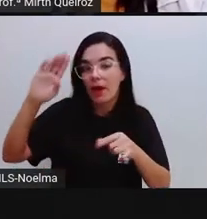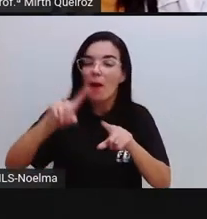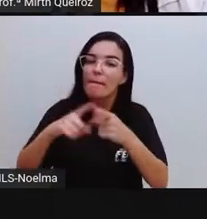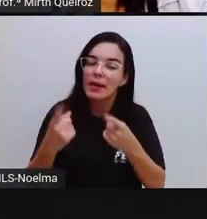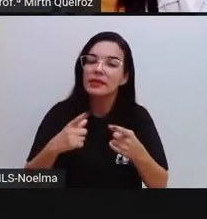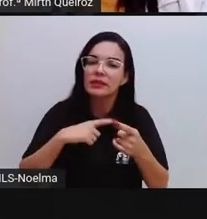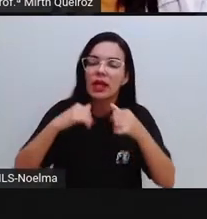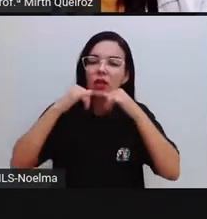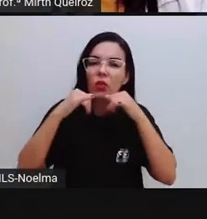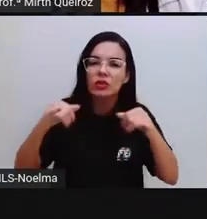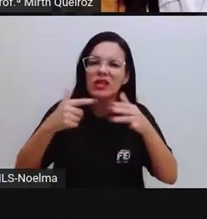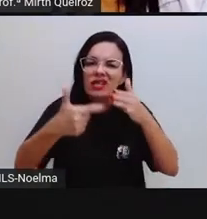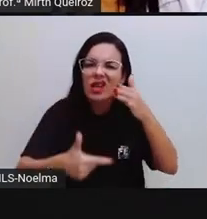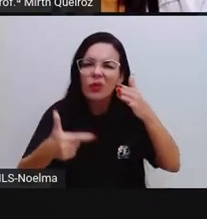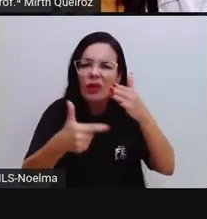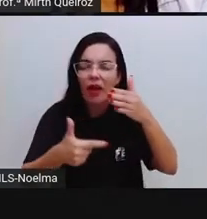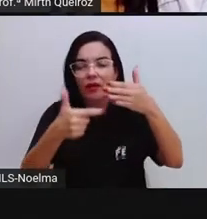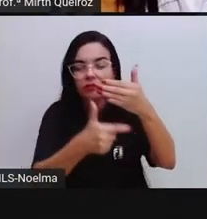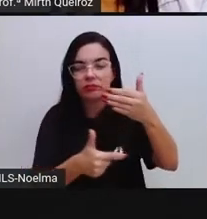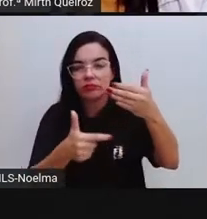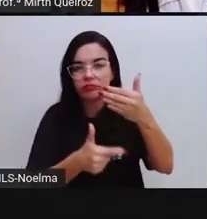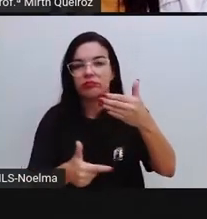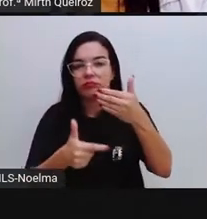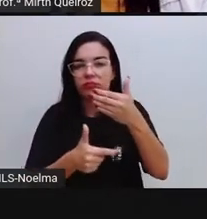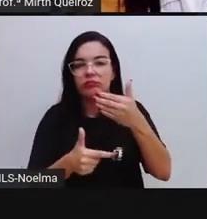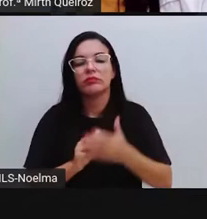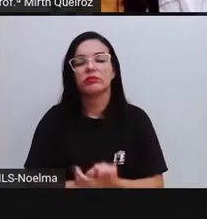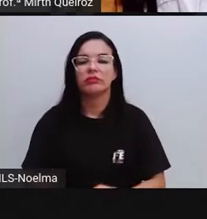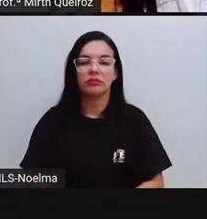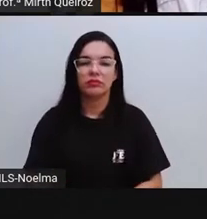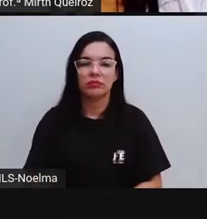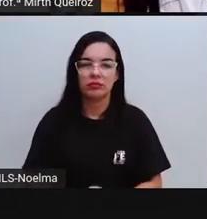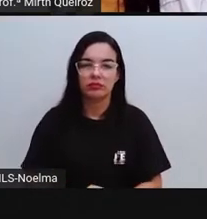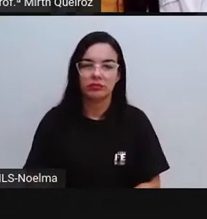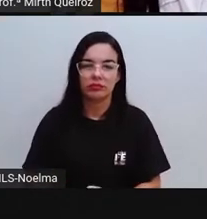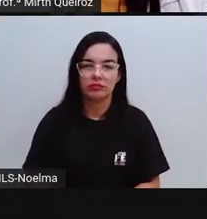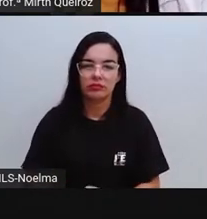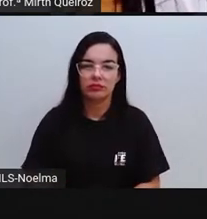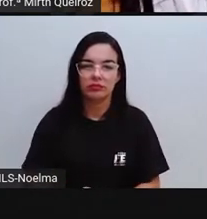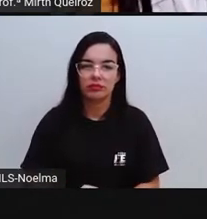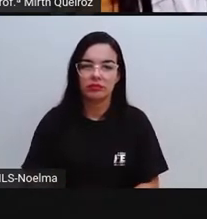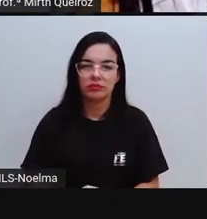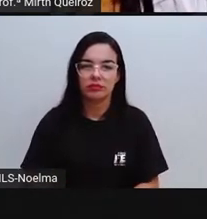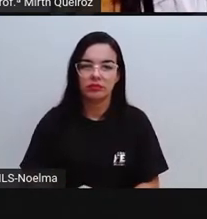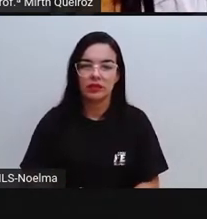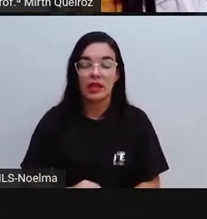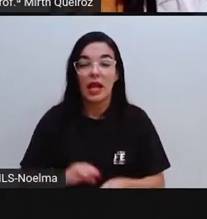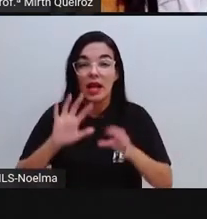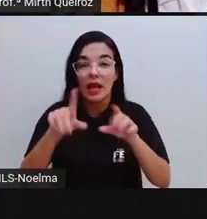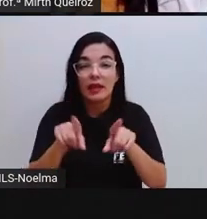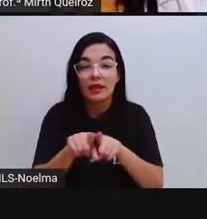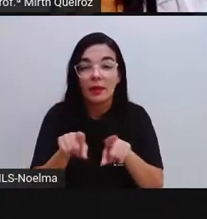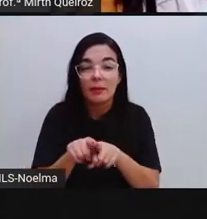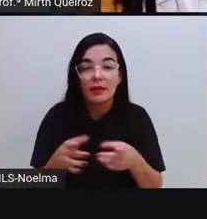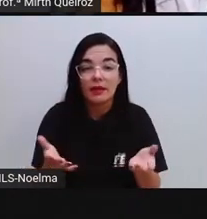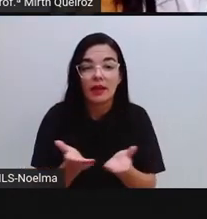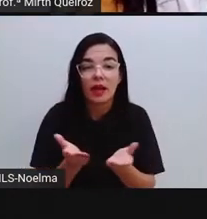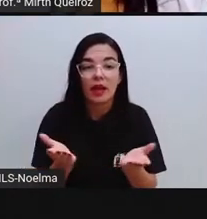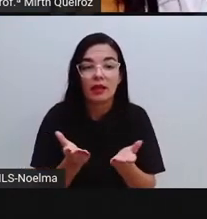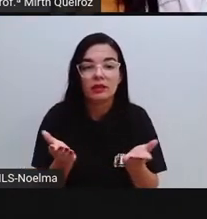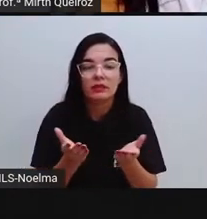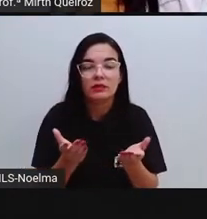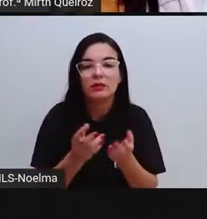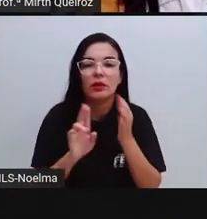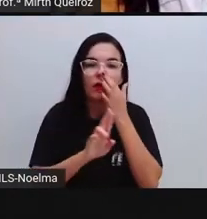né? Que tá lá na manchete, mas a gente também coloca outras notícias extras, que são importantes também, mas não tanto quanto